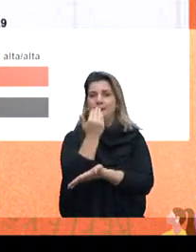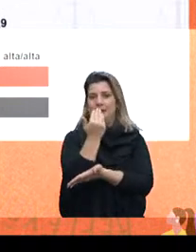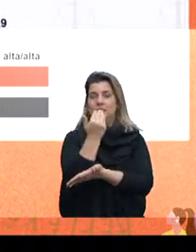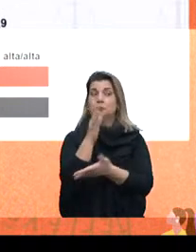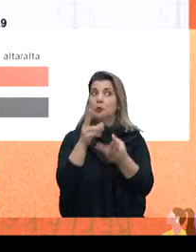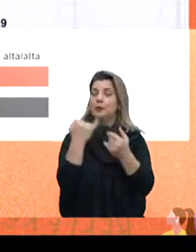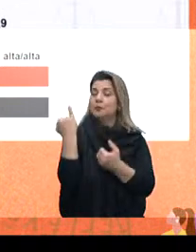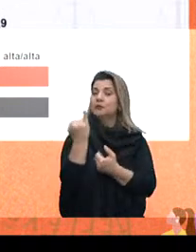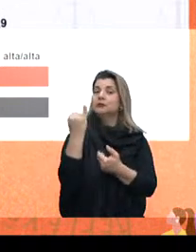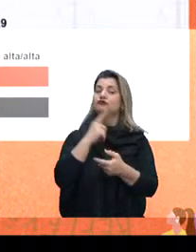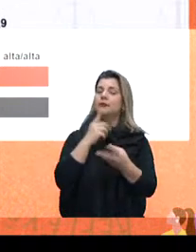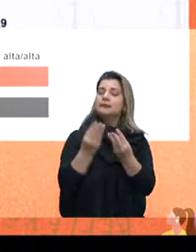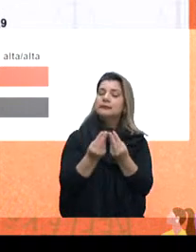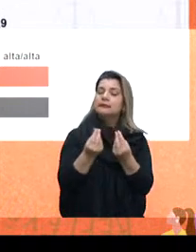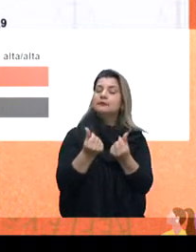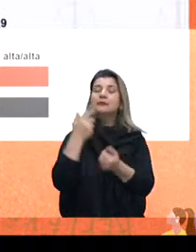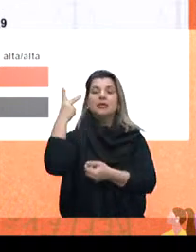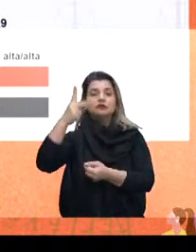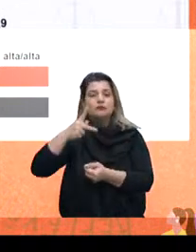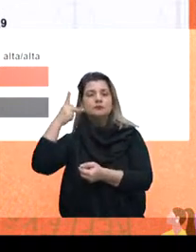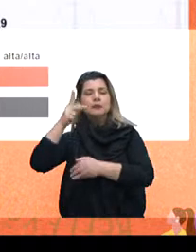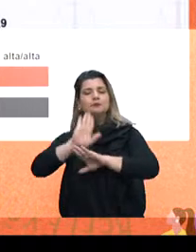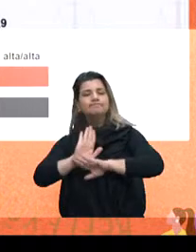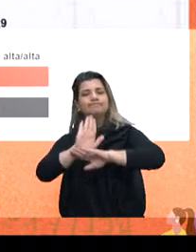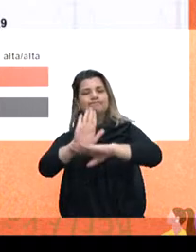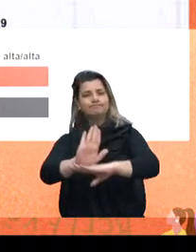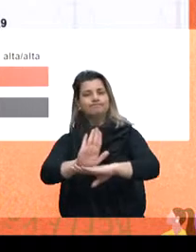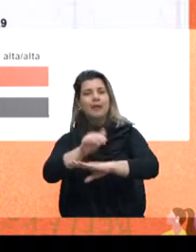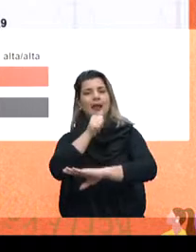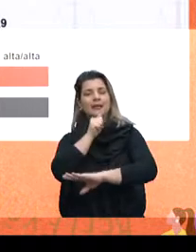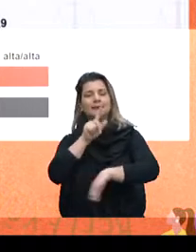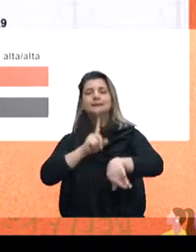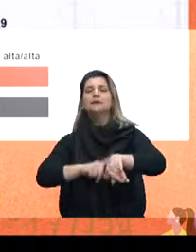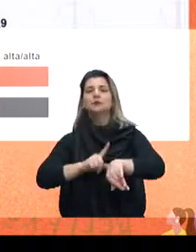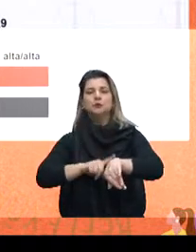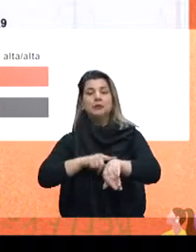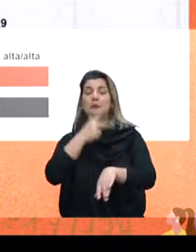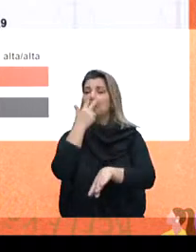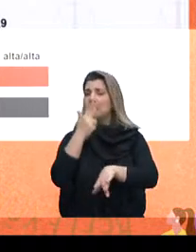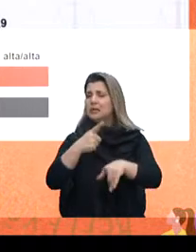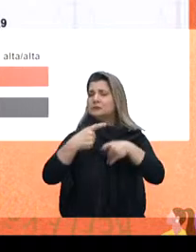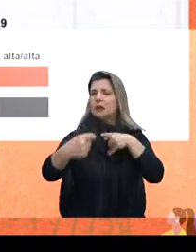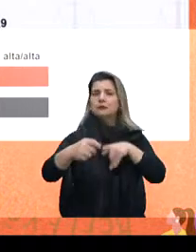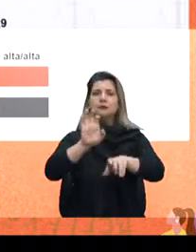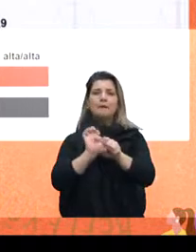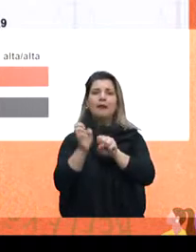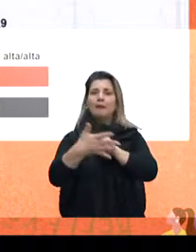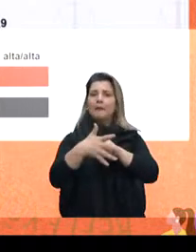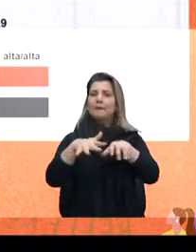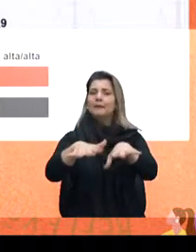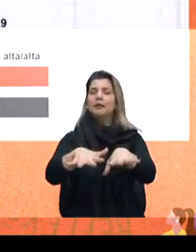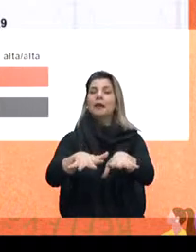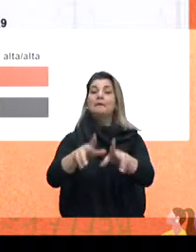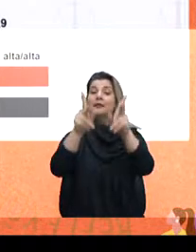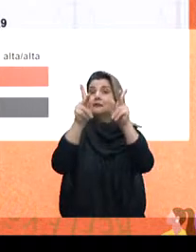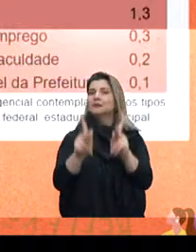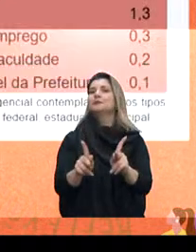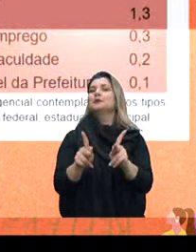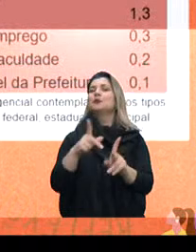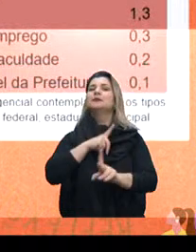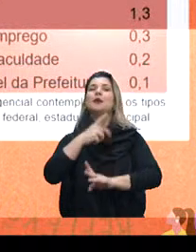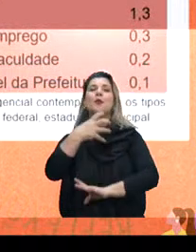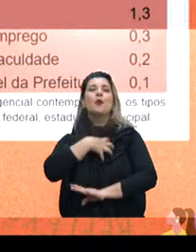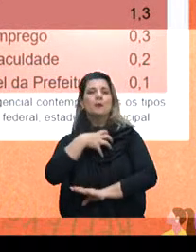sensibilidade da política assistencial ainda por um tempo, mesmo saindo da pandemia, para que essas pessoas tenham